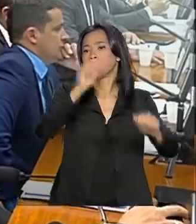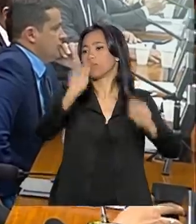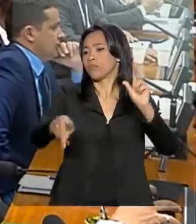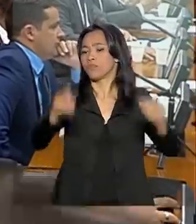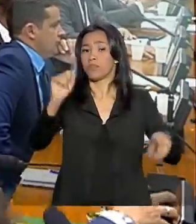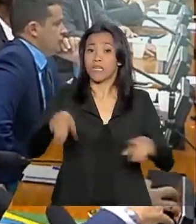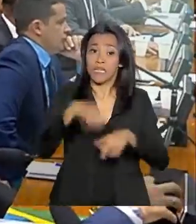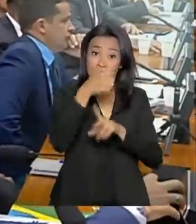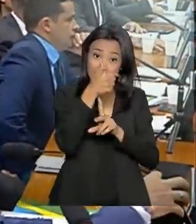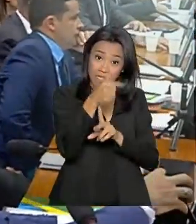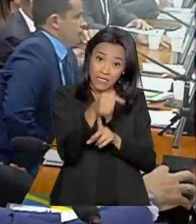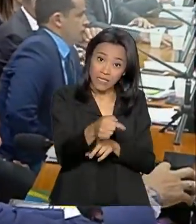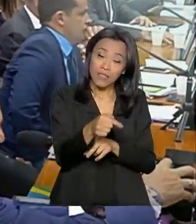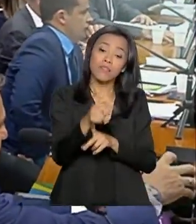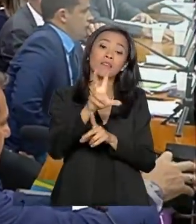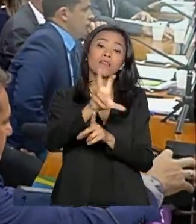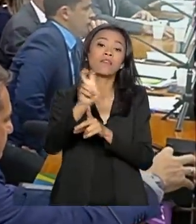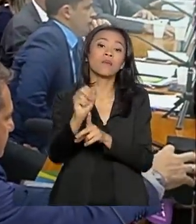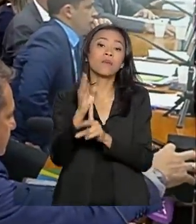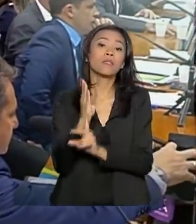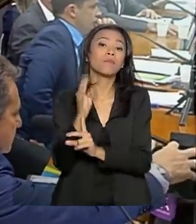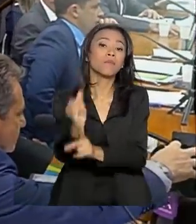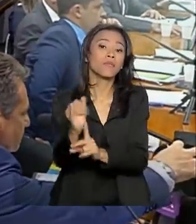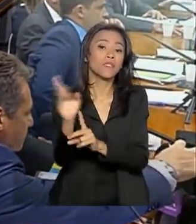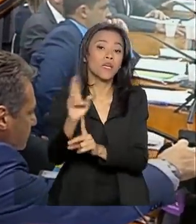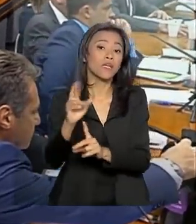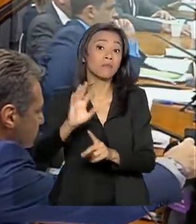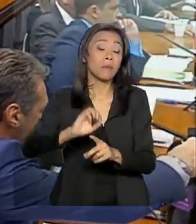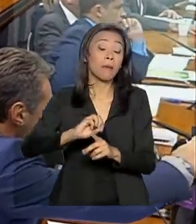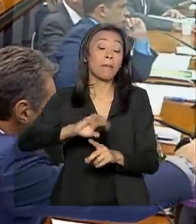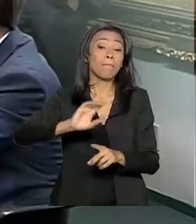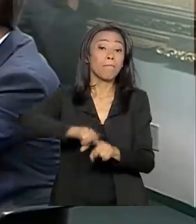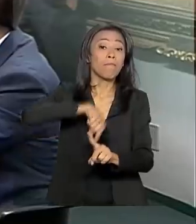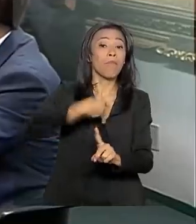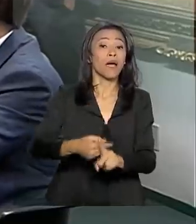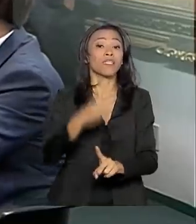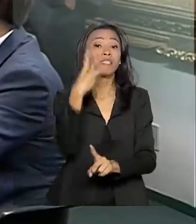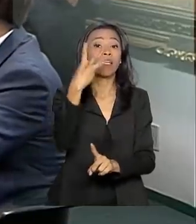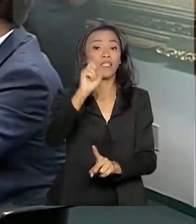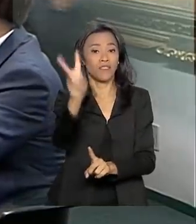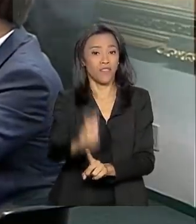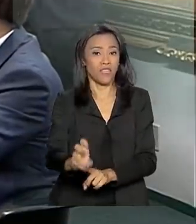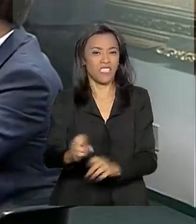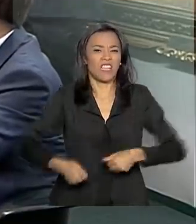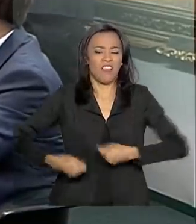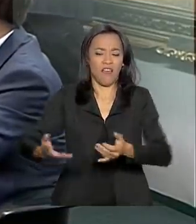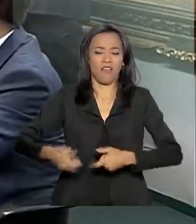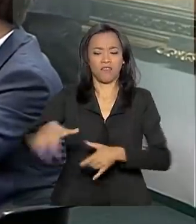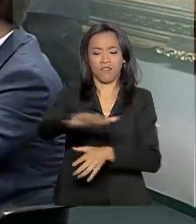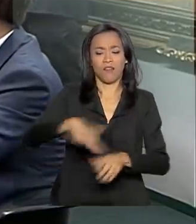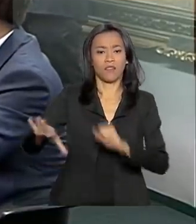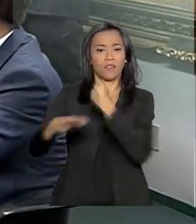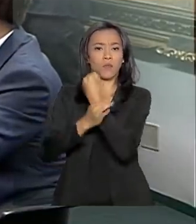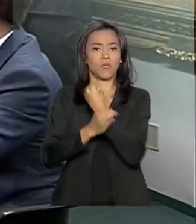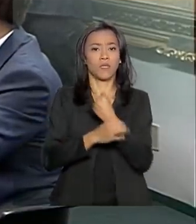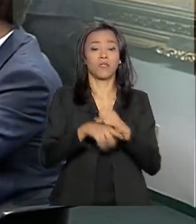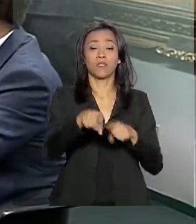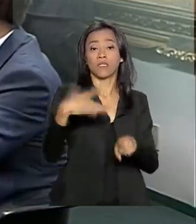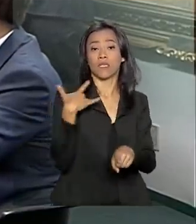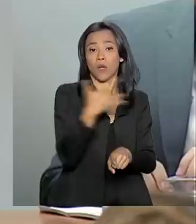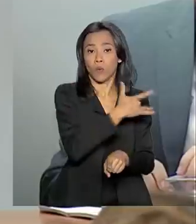bilhões de reais. Mais de três vezes do valor gasto com segurança, saúde e educação